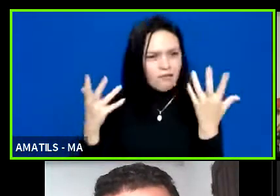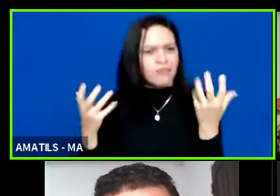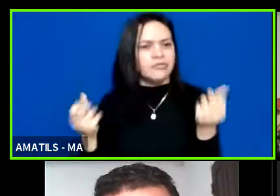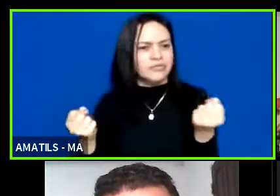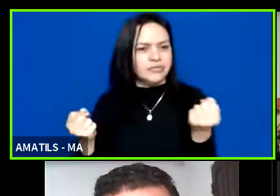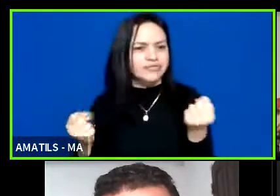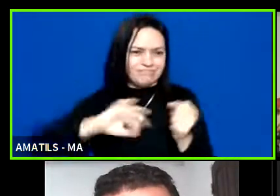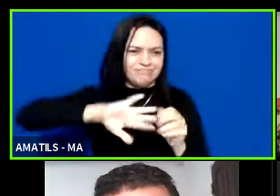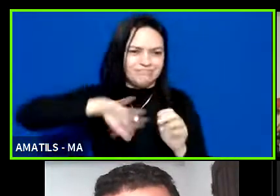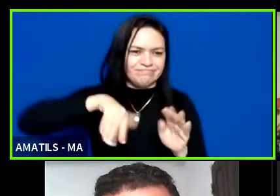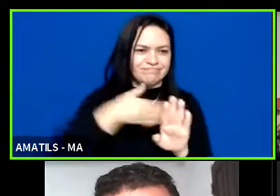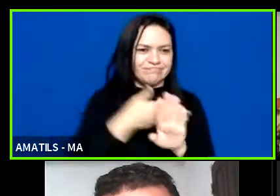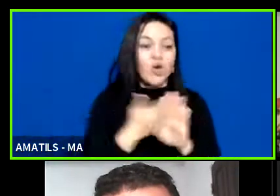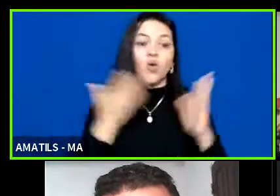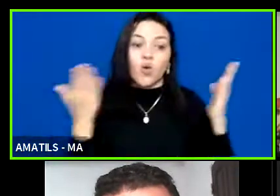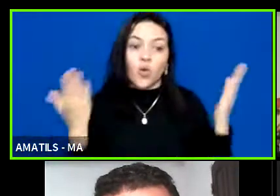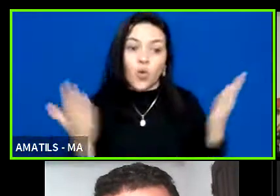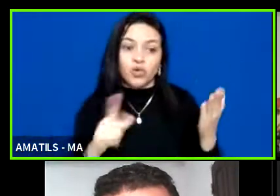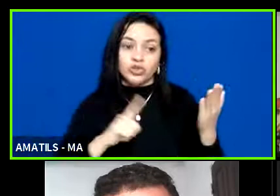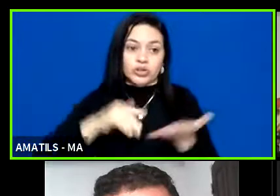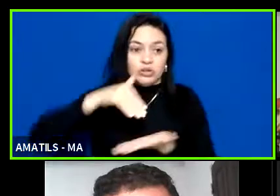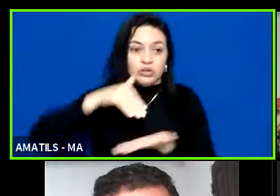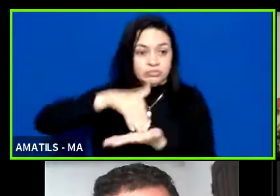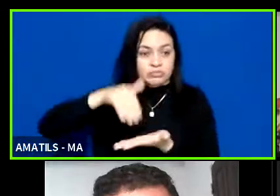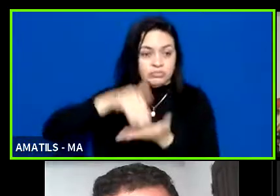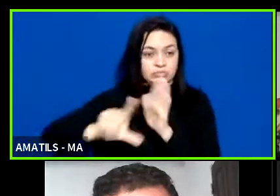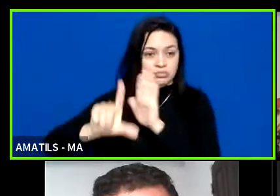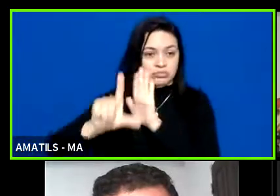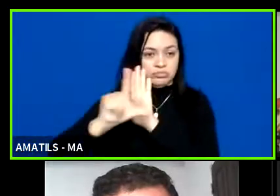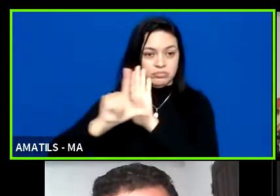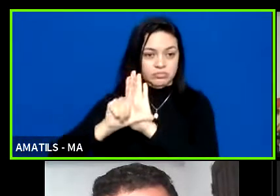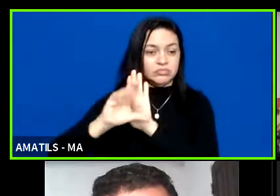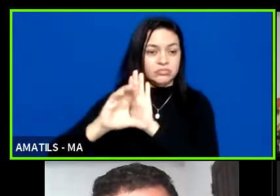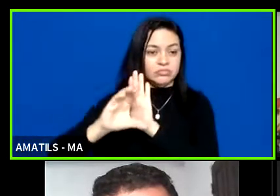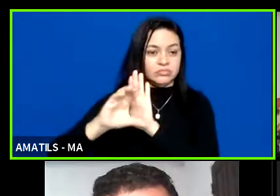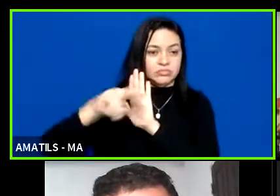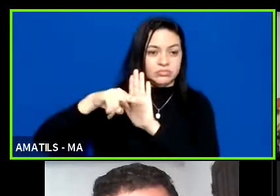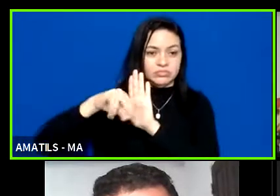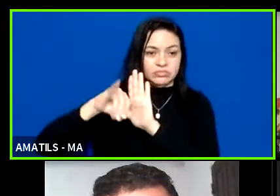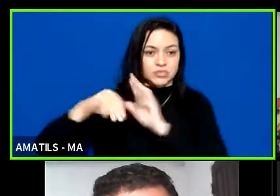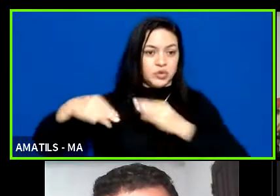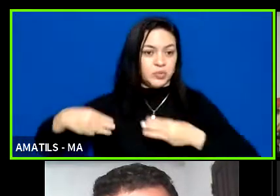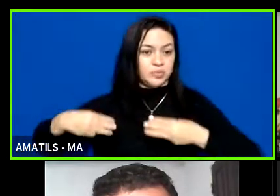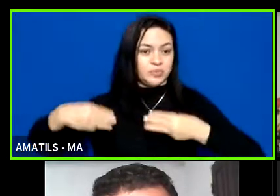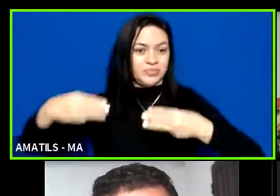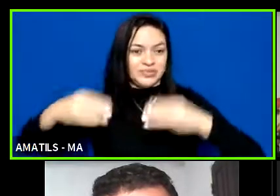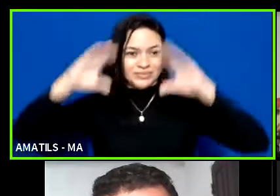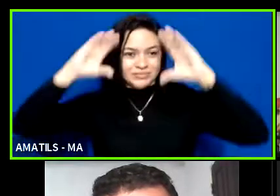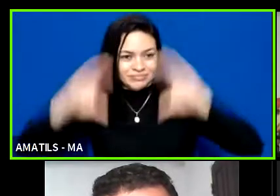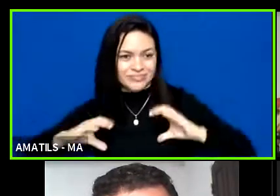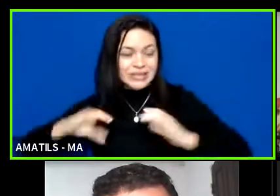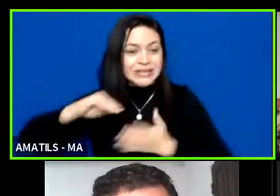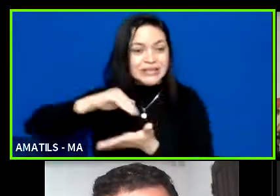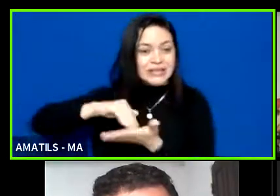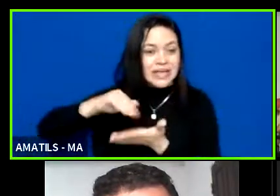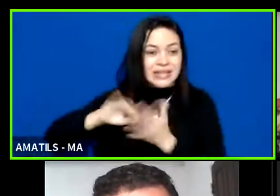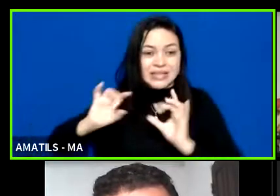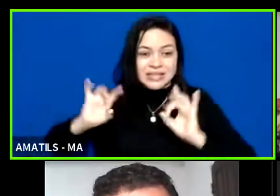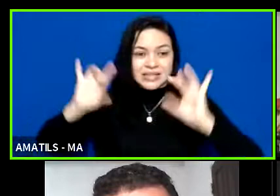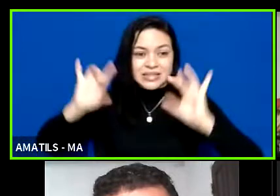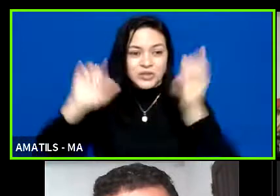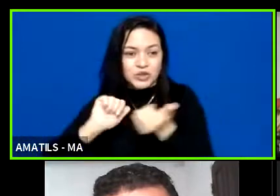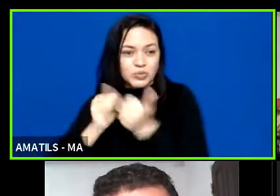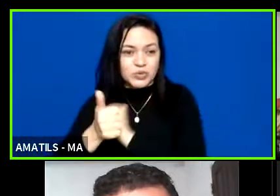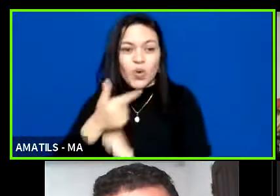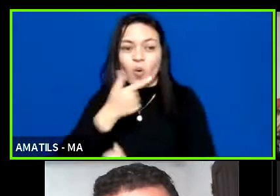temos hoje uma secretaria da Lei de Incentivo, a CENID, no Ministério da Cidadania, Secretaria Especial do Esporte. Temos como secretário o Leonardo,